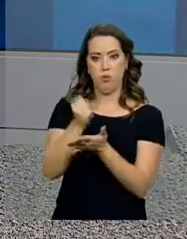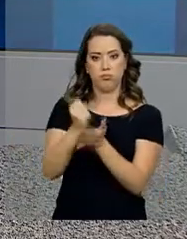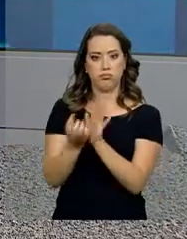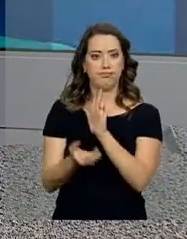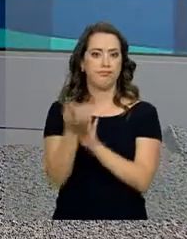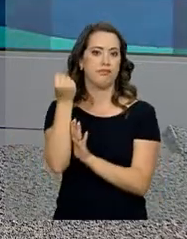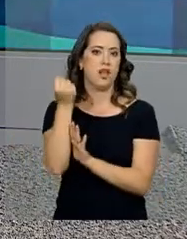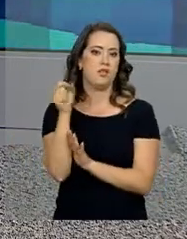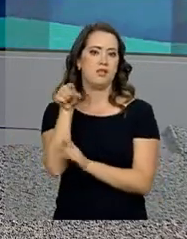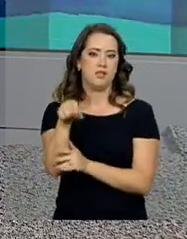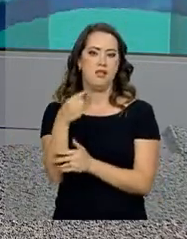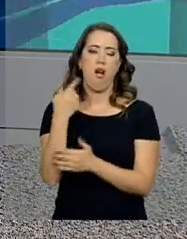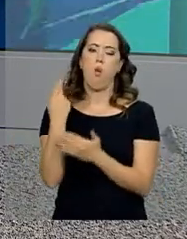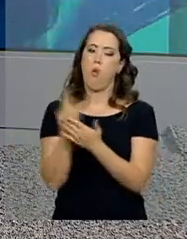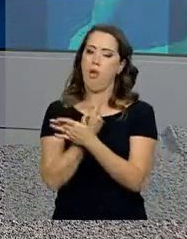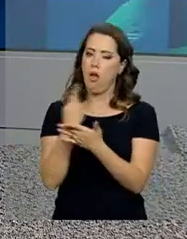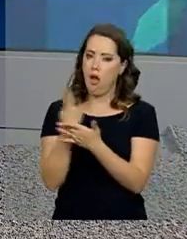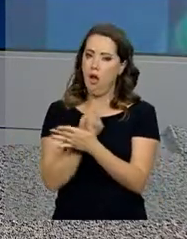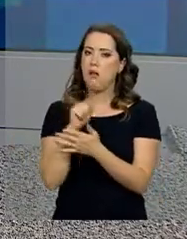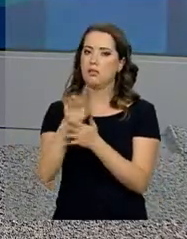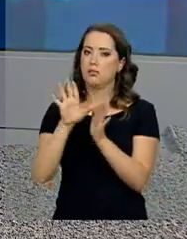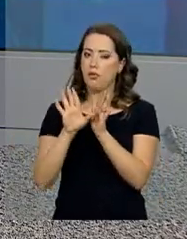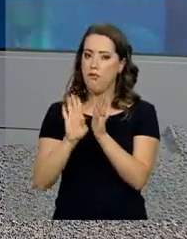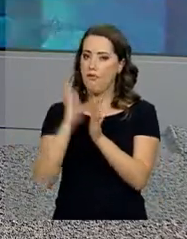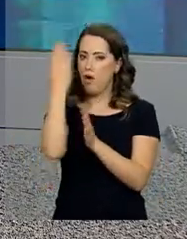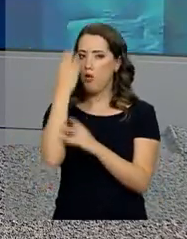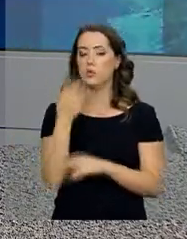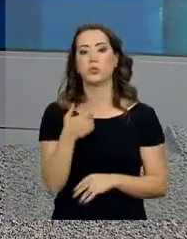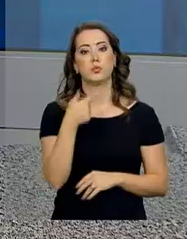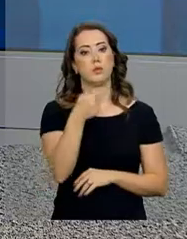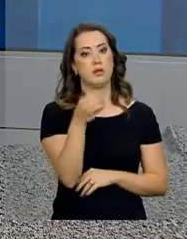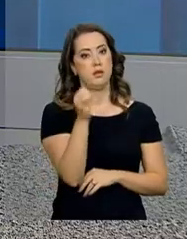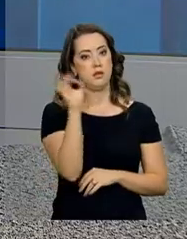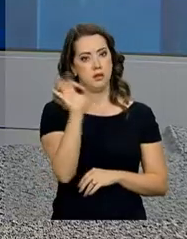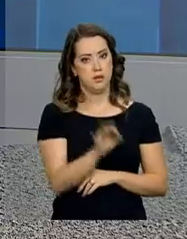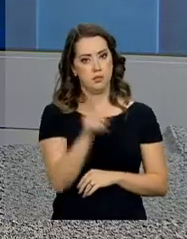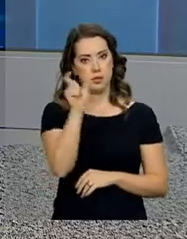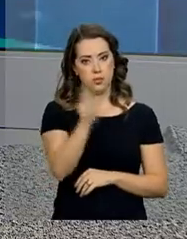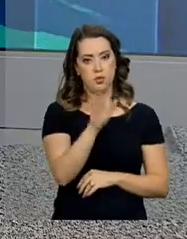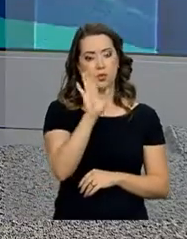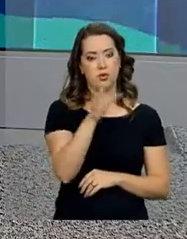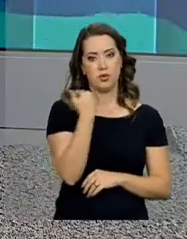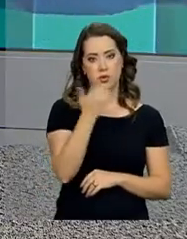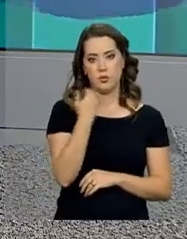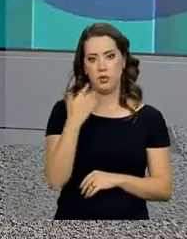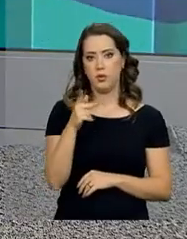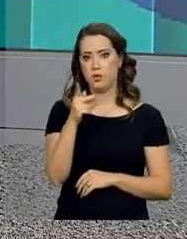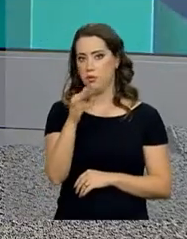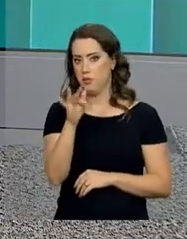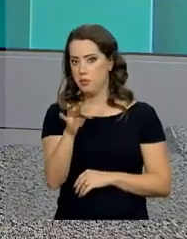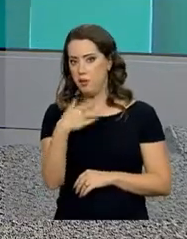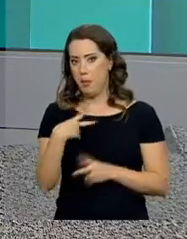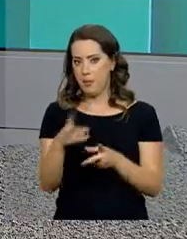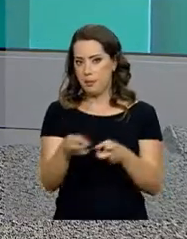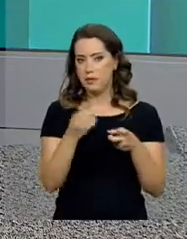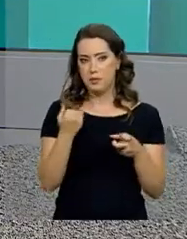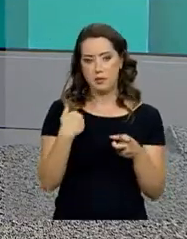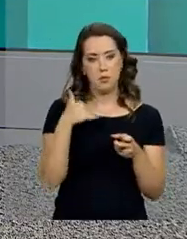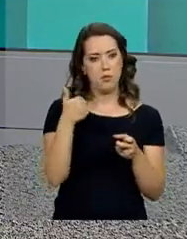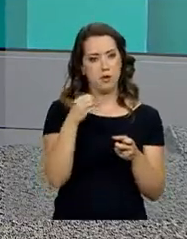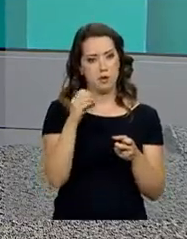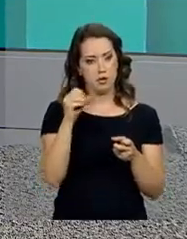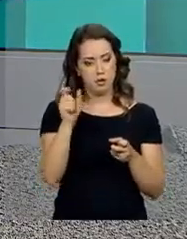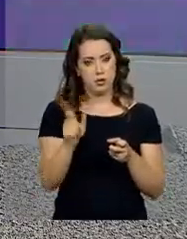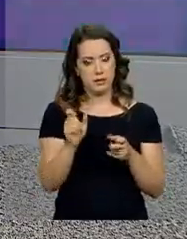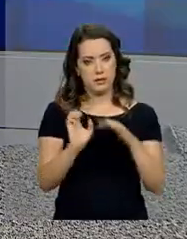criminosamente. Desse total, 70% eram de pessoas que já morreram. A PF identificou mais de 100 empresas